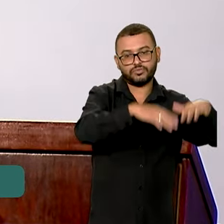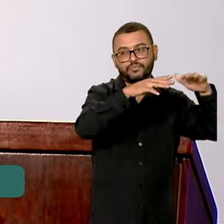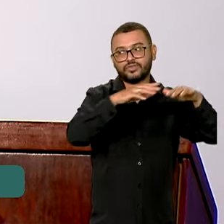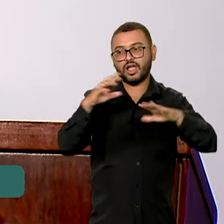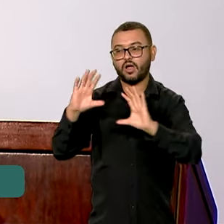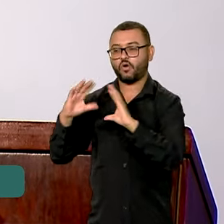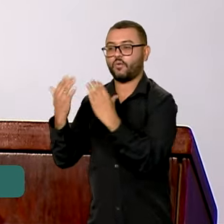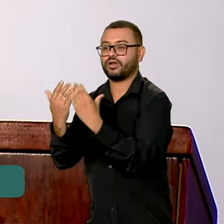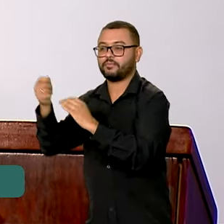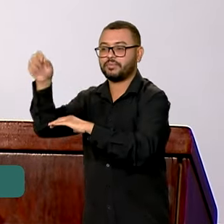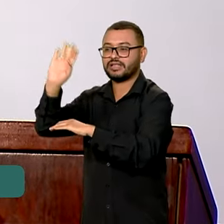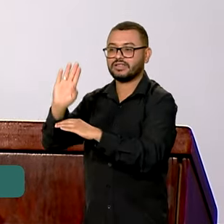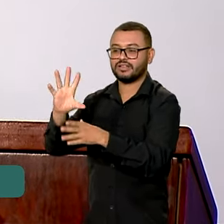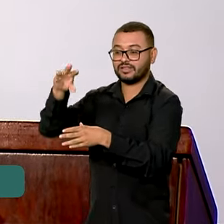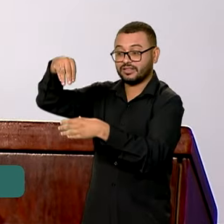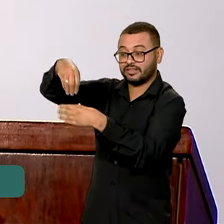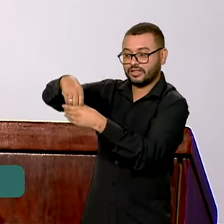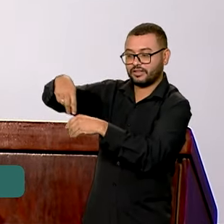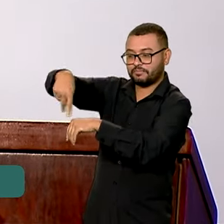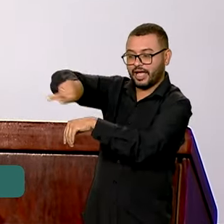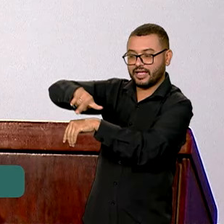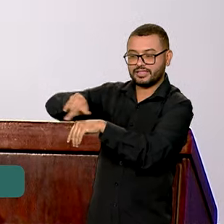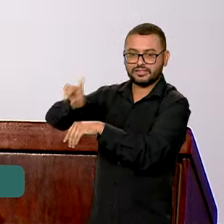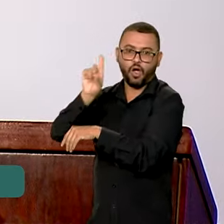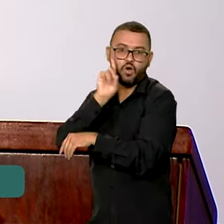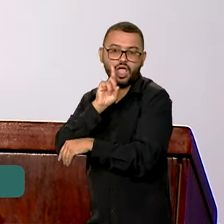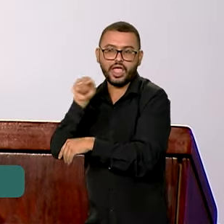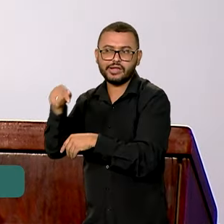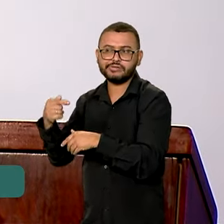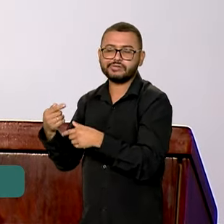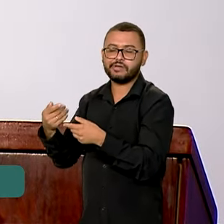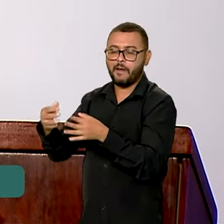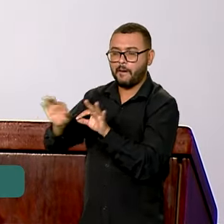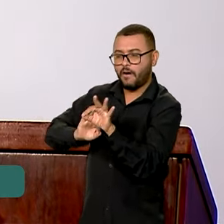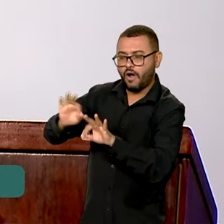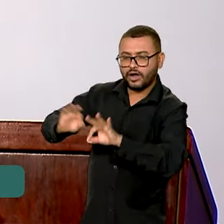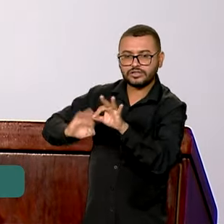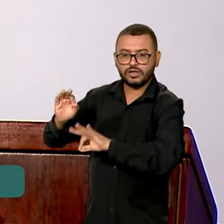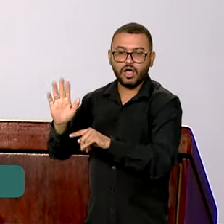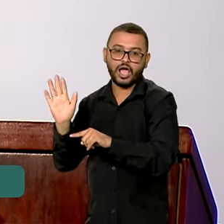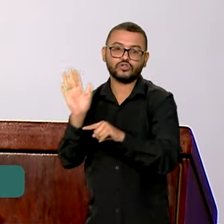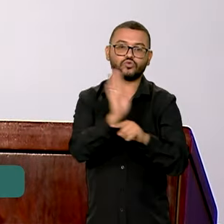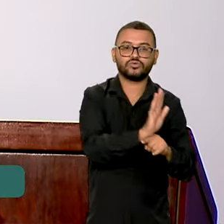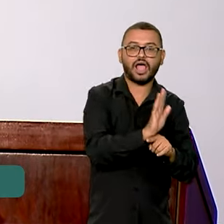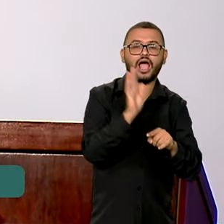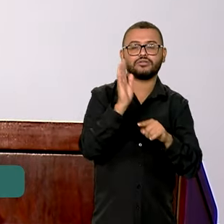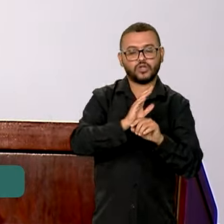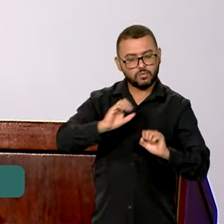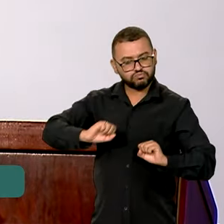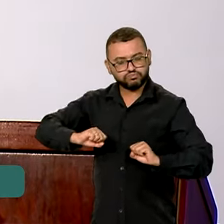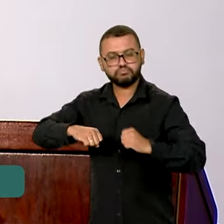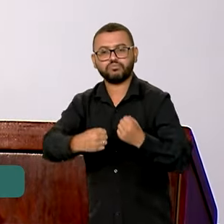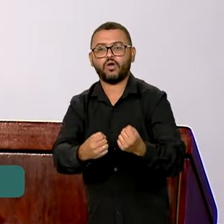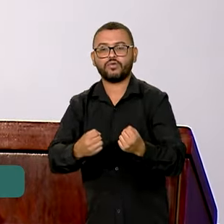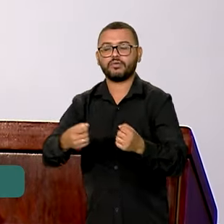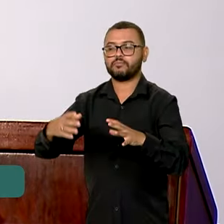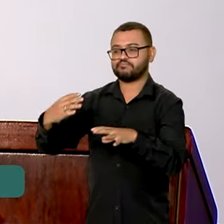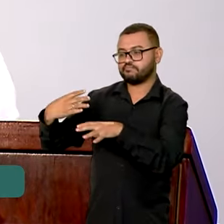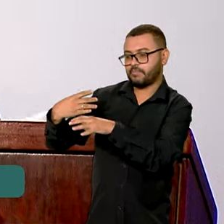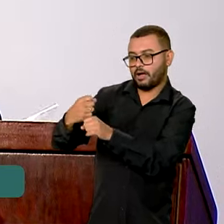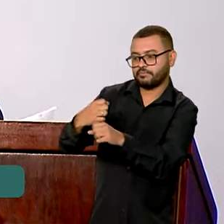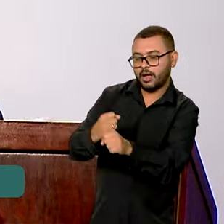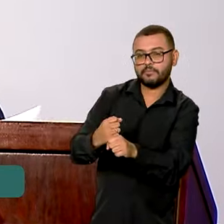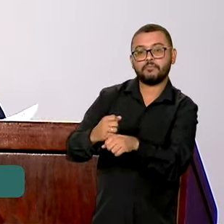brasileira radicada nos Estados Unidos mobilizou-se para acudir seus conterrâneos, um esforço ao qual se somaram também